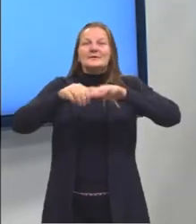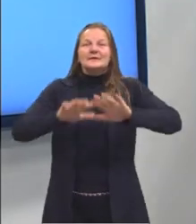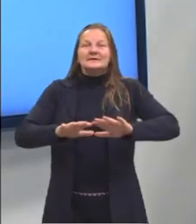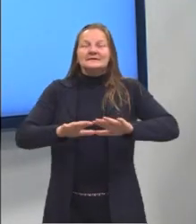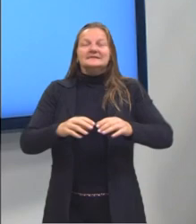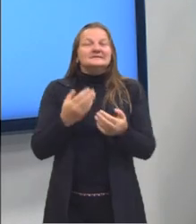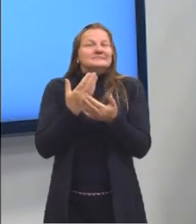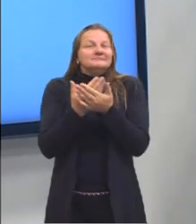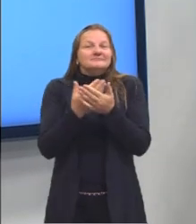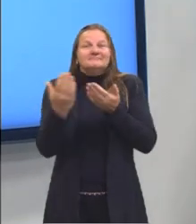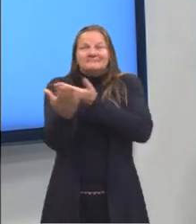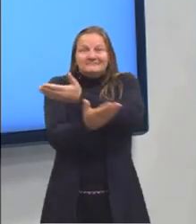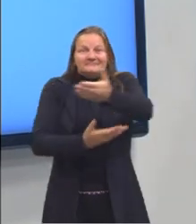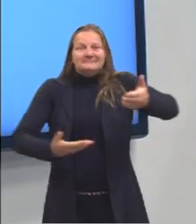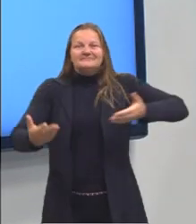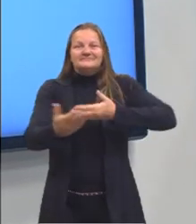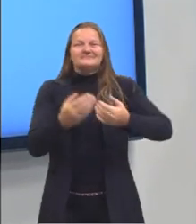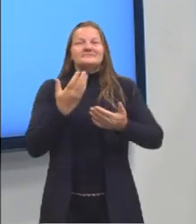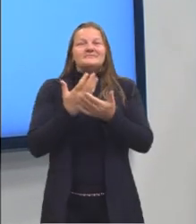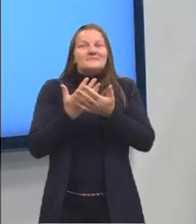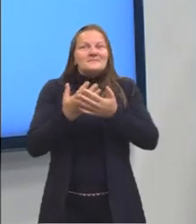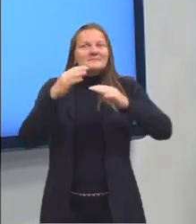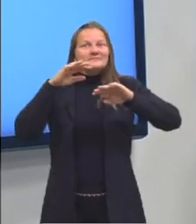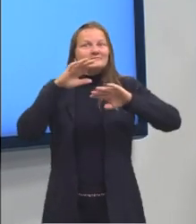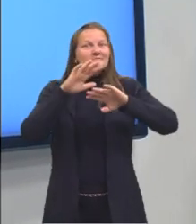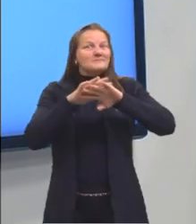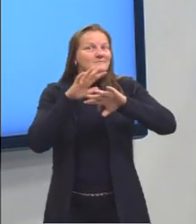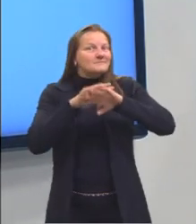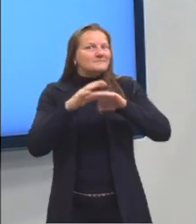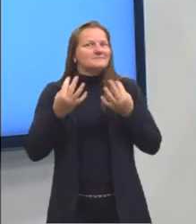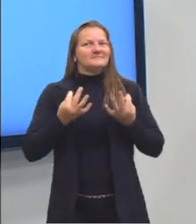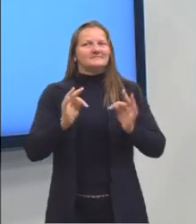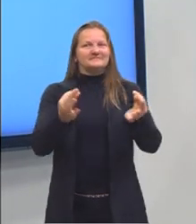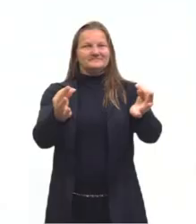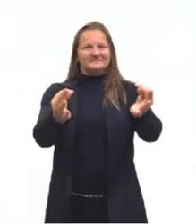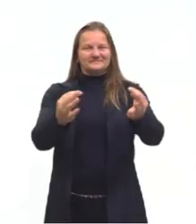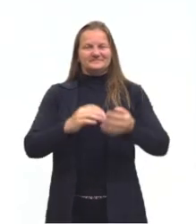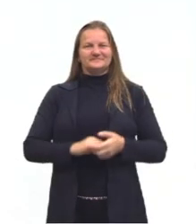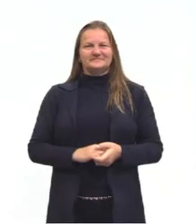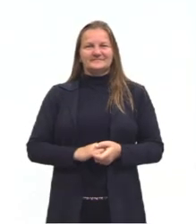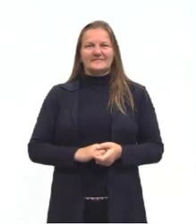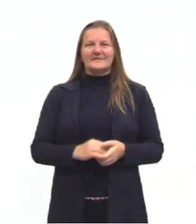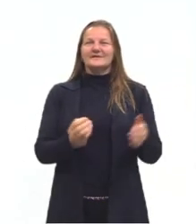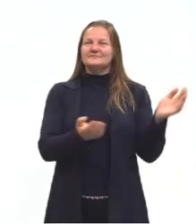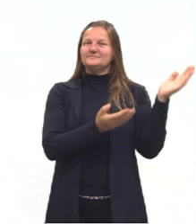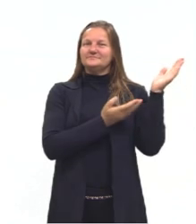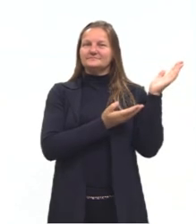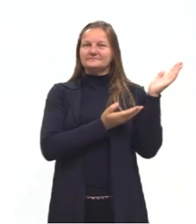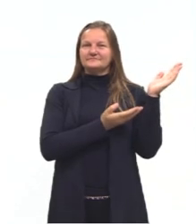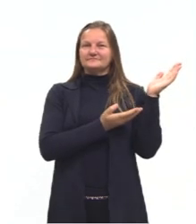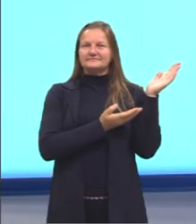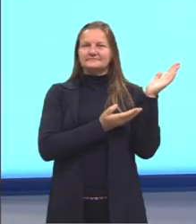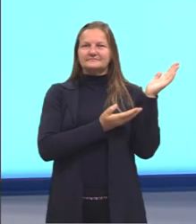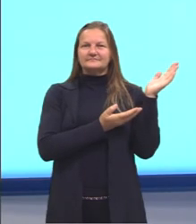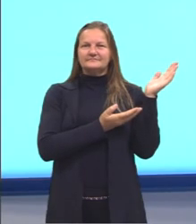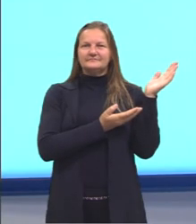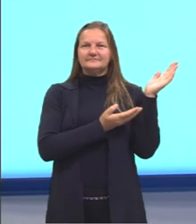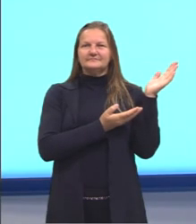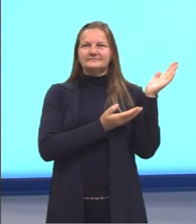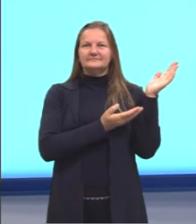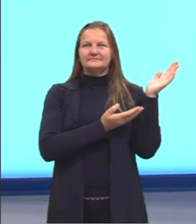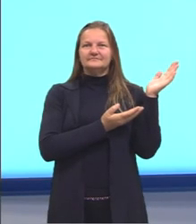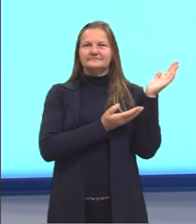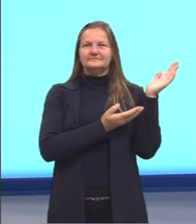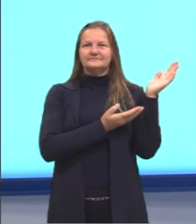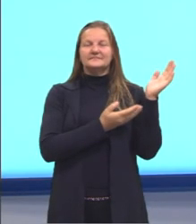para compartilhar mais uma aula de matemática e suas tecnologias. Deixo aqui para vocês, assim como sempre,